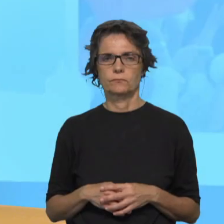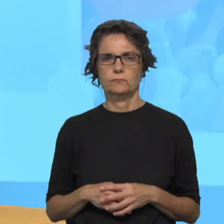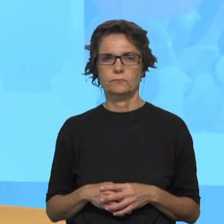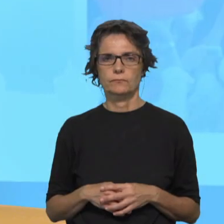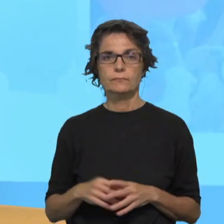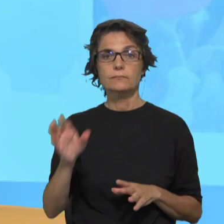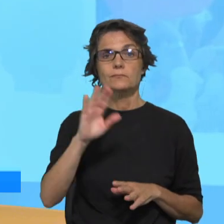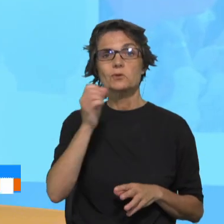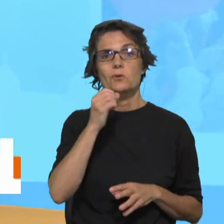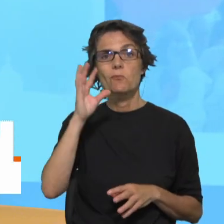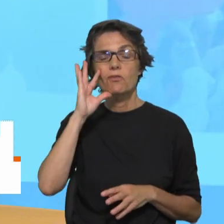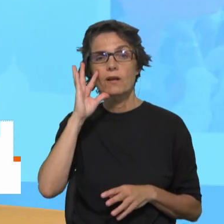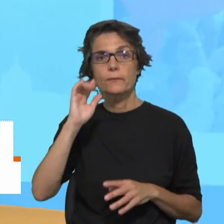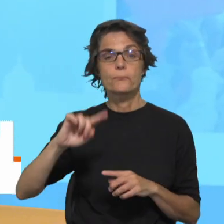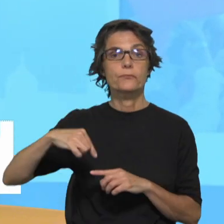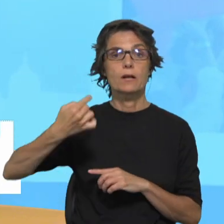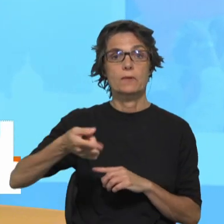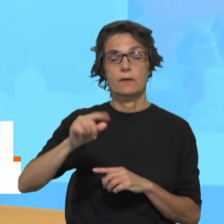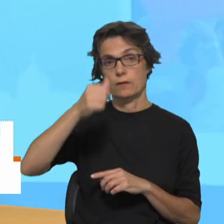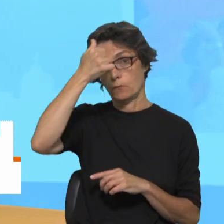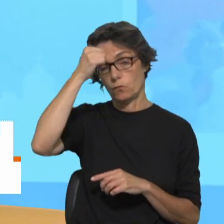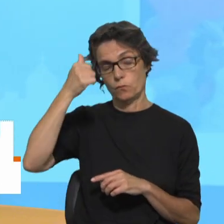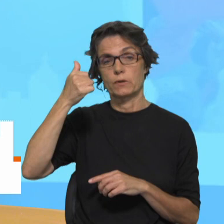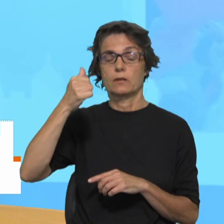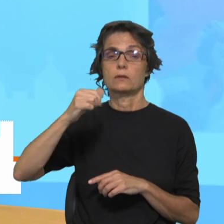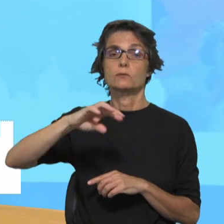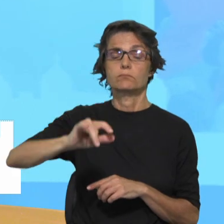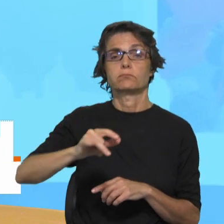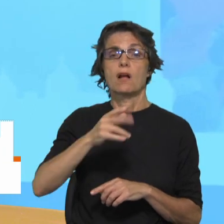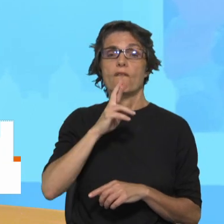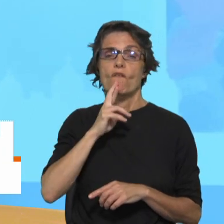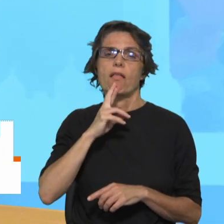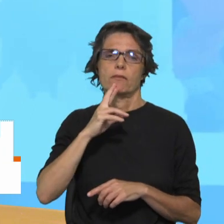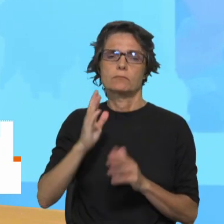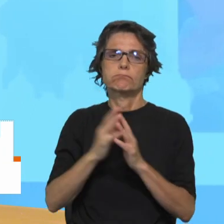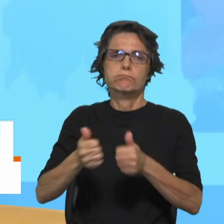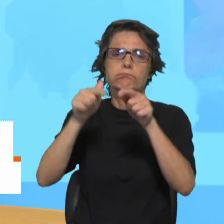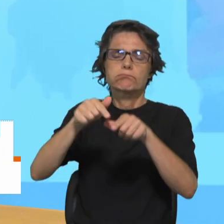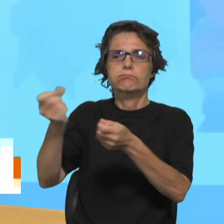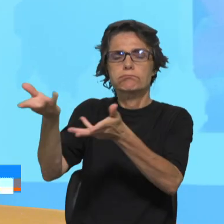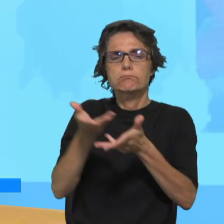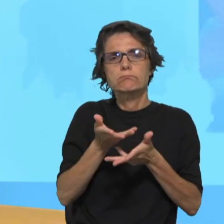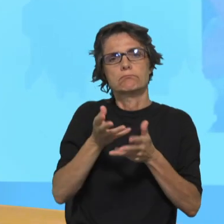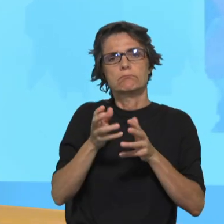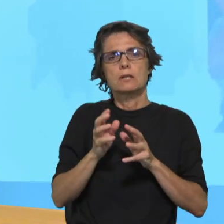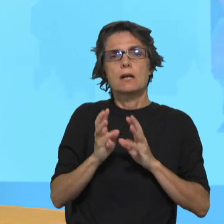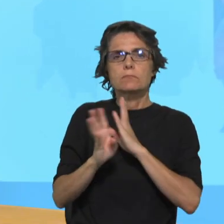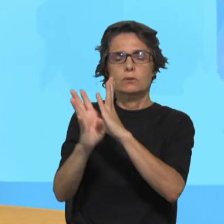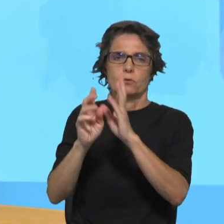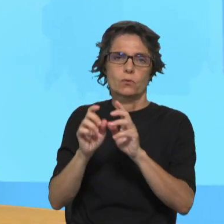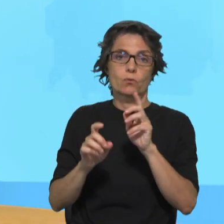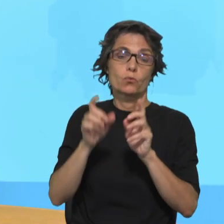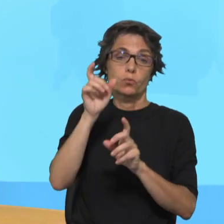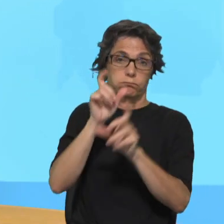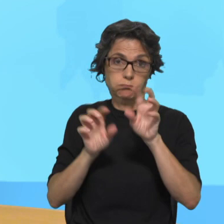Olá, boa tarde, amanhã e domingo, o Santuário de Fátima acolhe a peregrinação do migrante e do refugiado, uma ocasião que